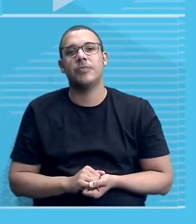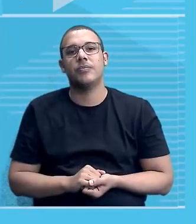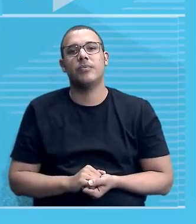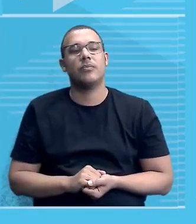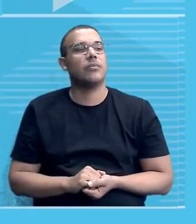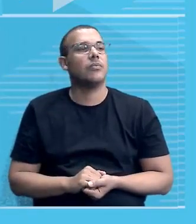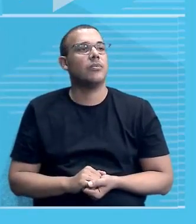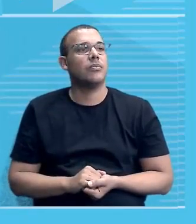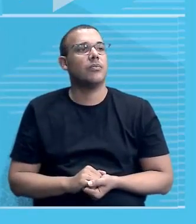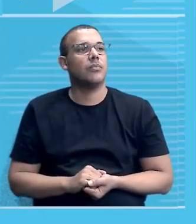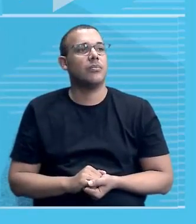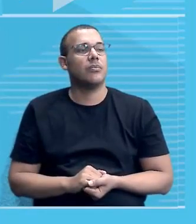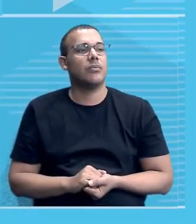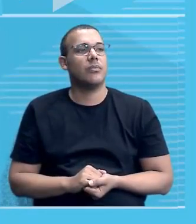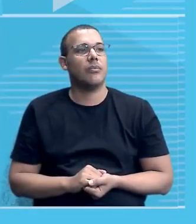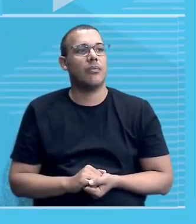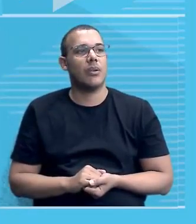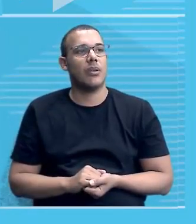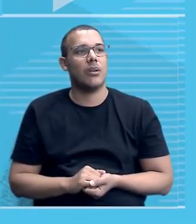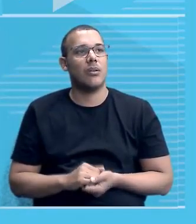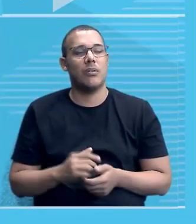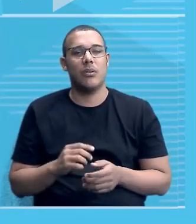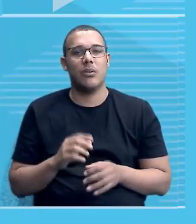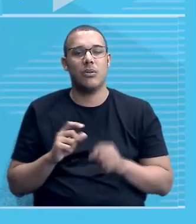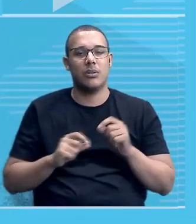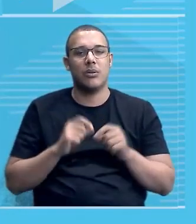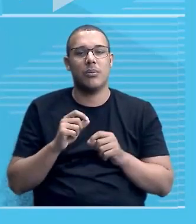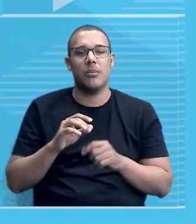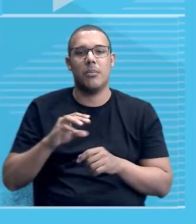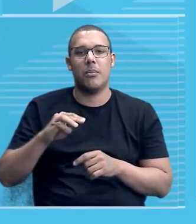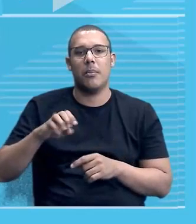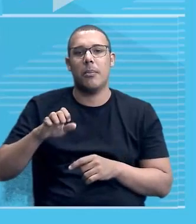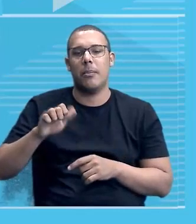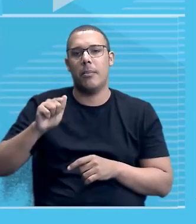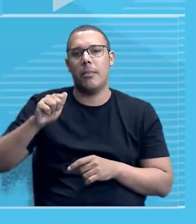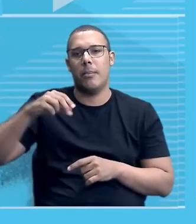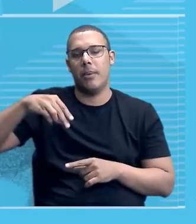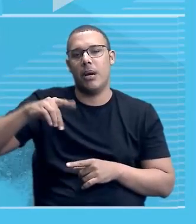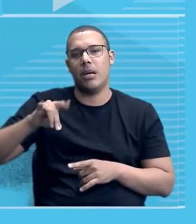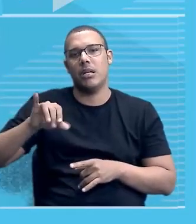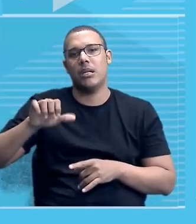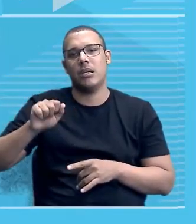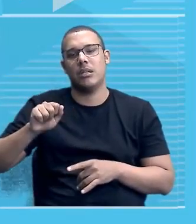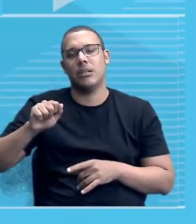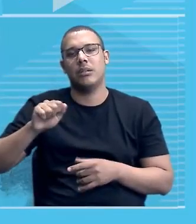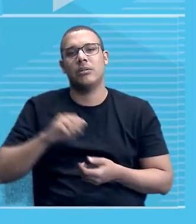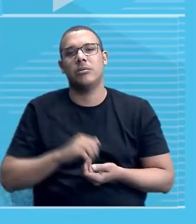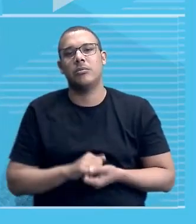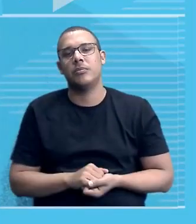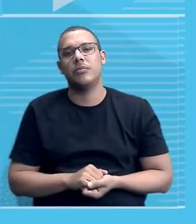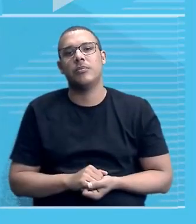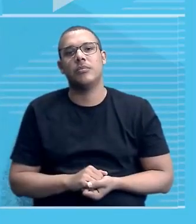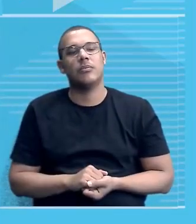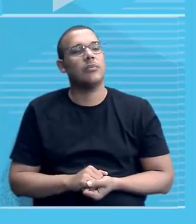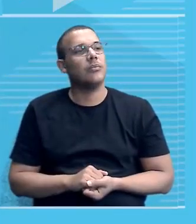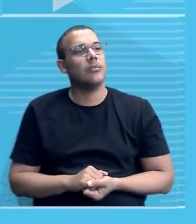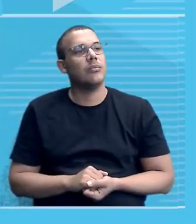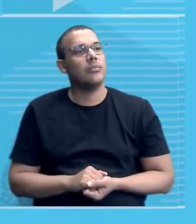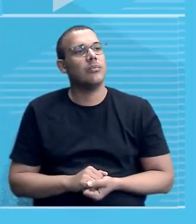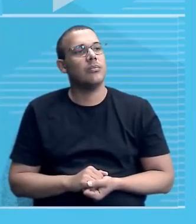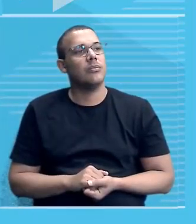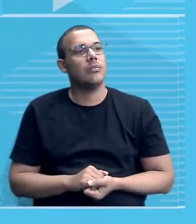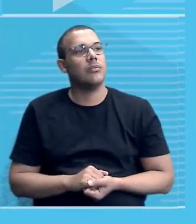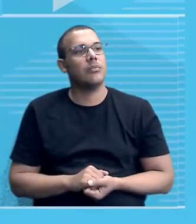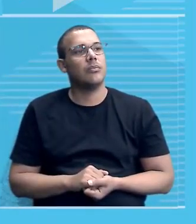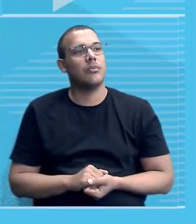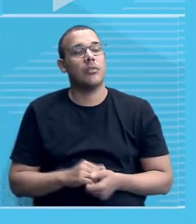egípcia no Sudão ficou conhecido como Mandia. Mandia, ou seja, acabou repercutindo, foi um levante